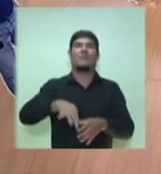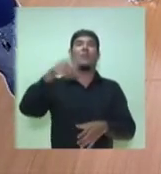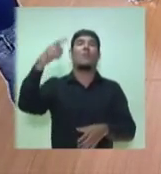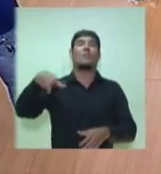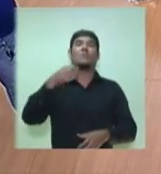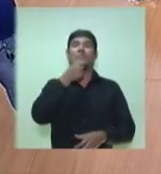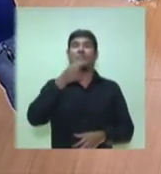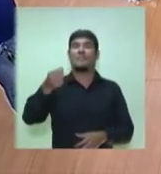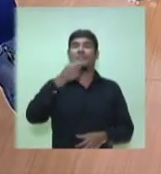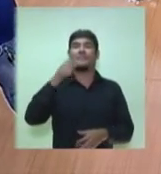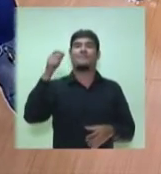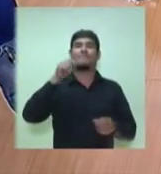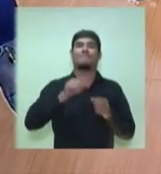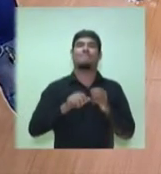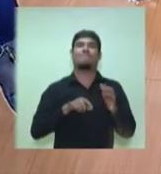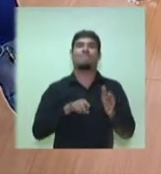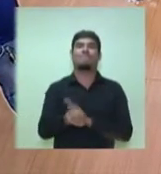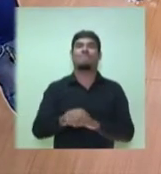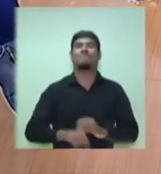pergunta.